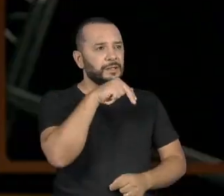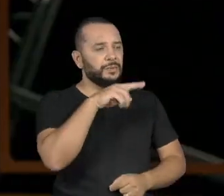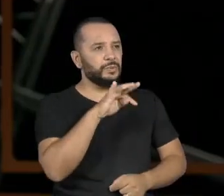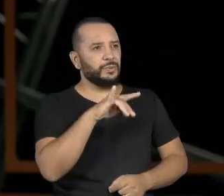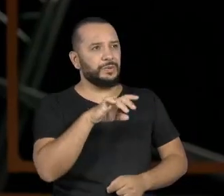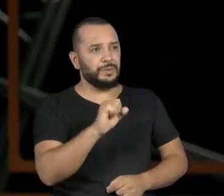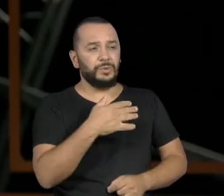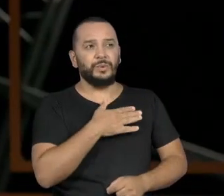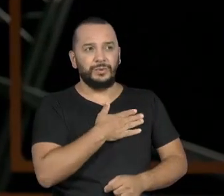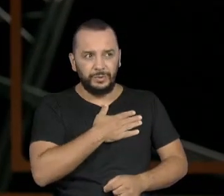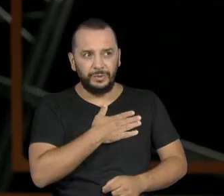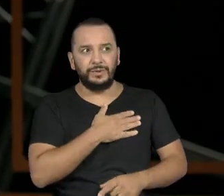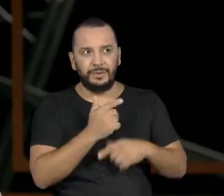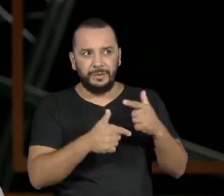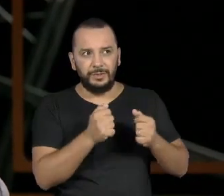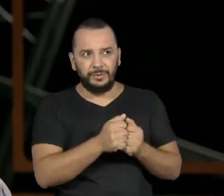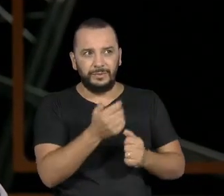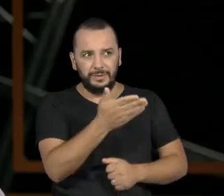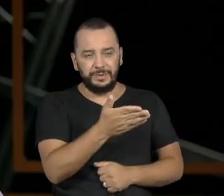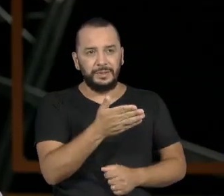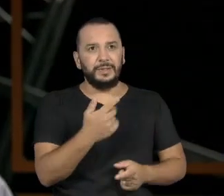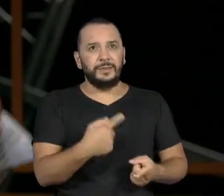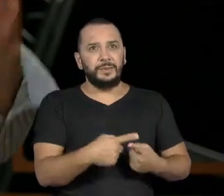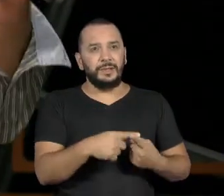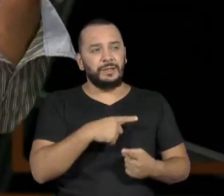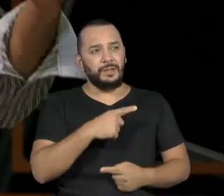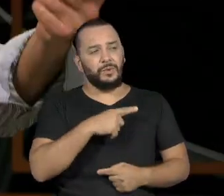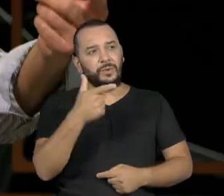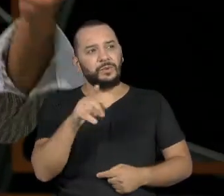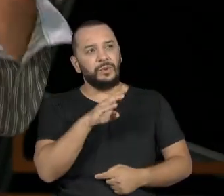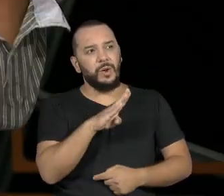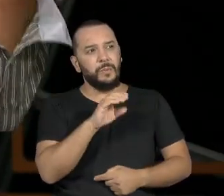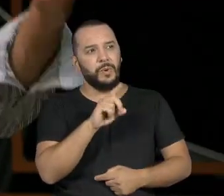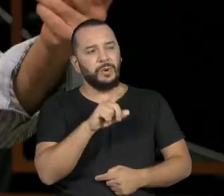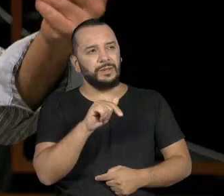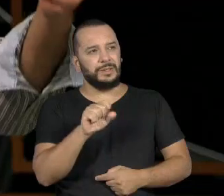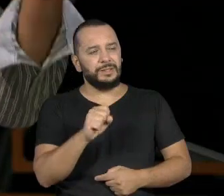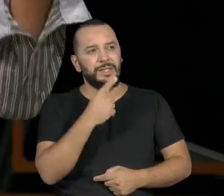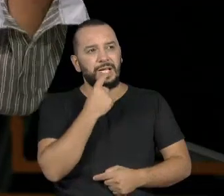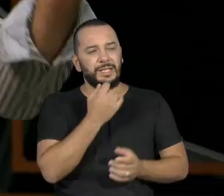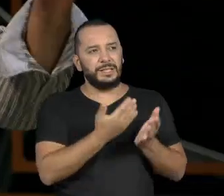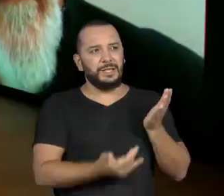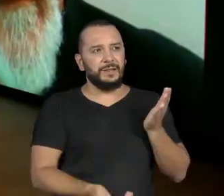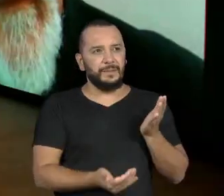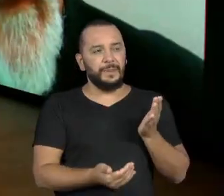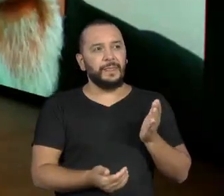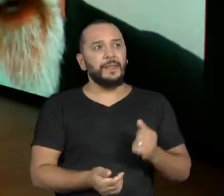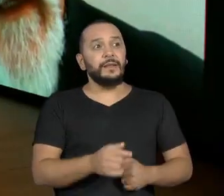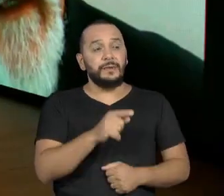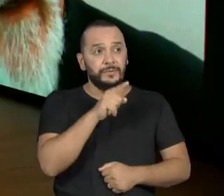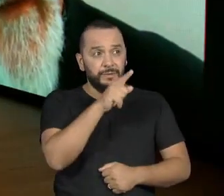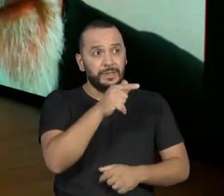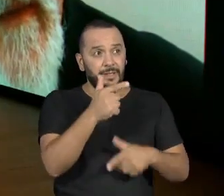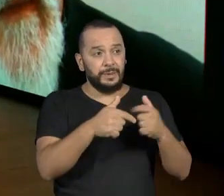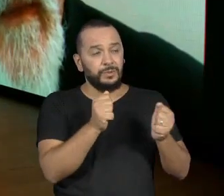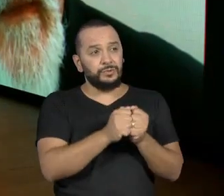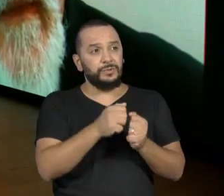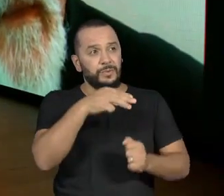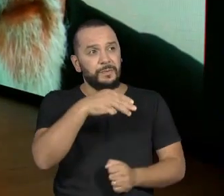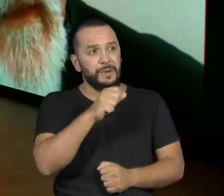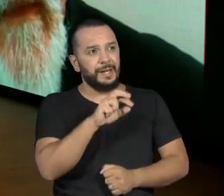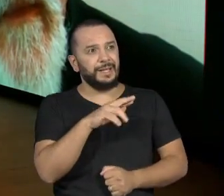sequência ele te chamou para fazer Bodas e Sangue. Você foi justamente o galã da Maria Bela Costa.